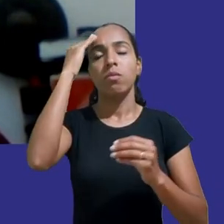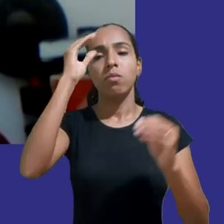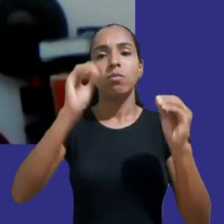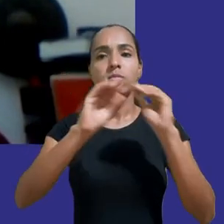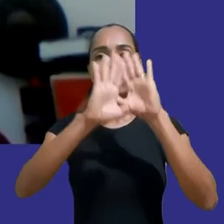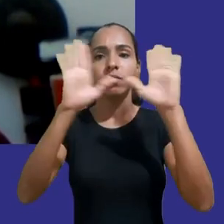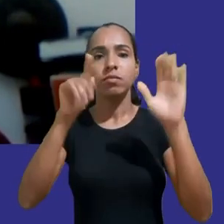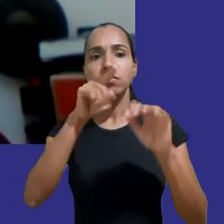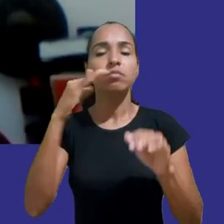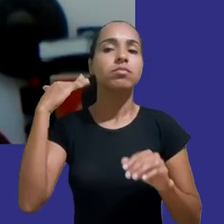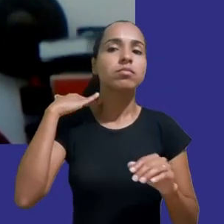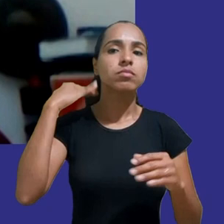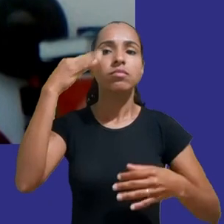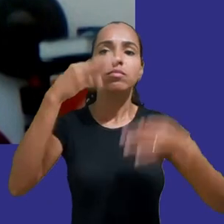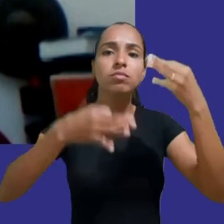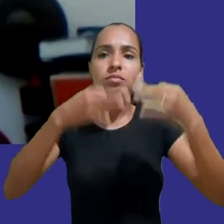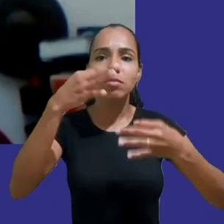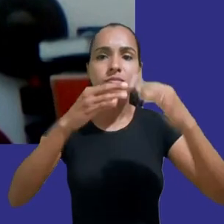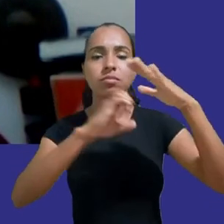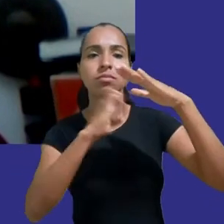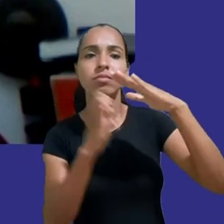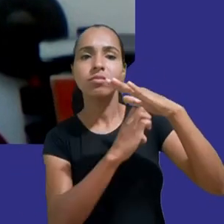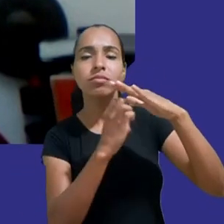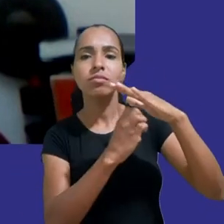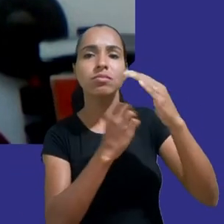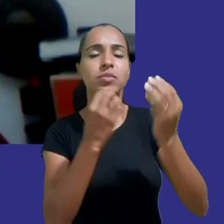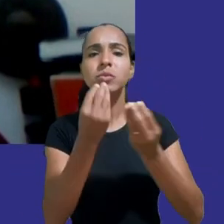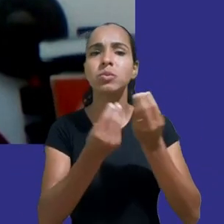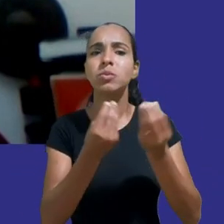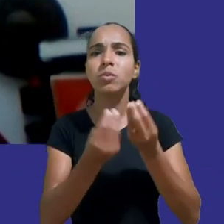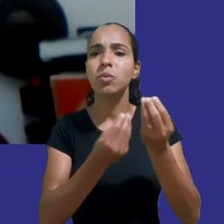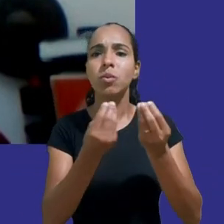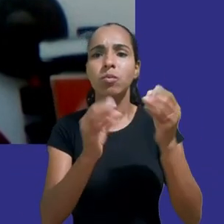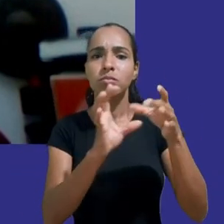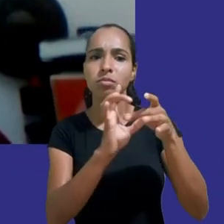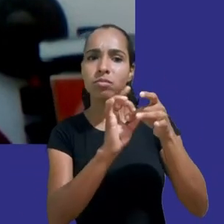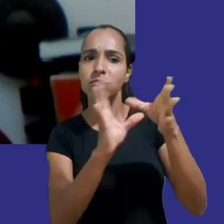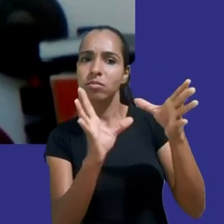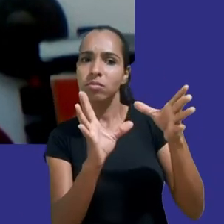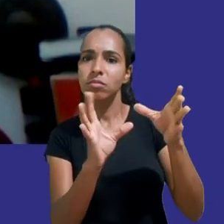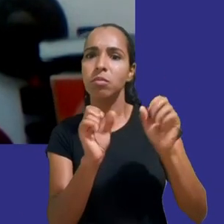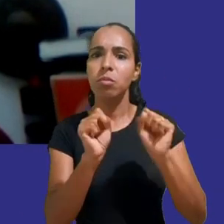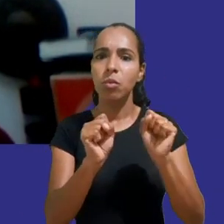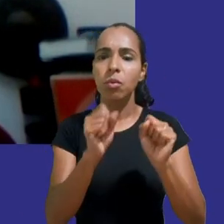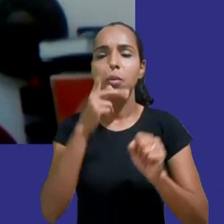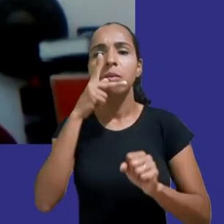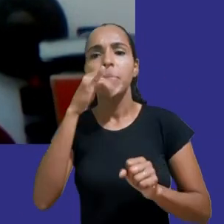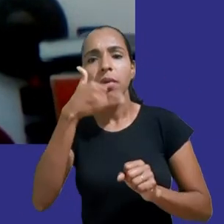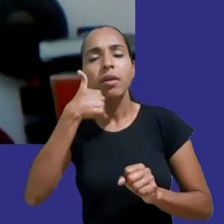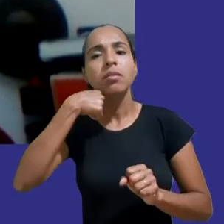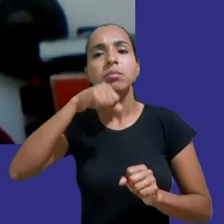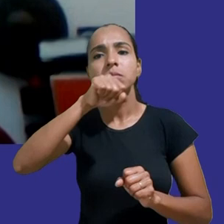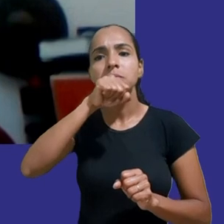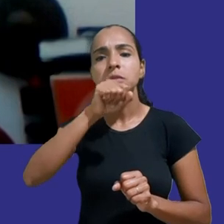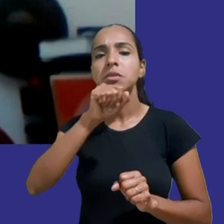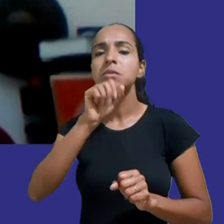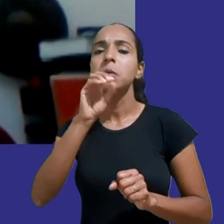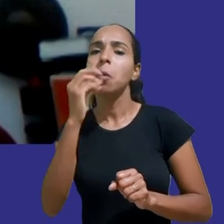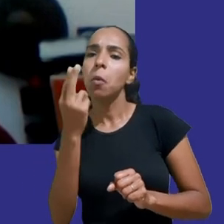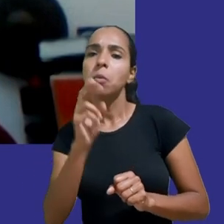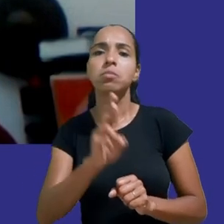empresas poderiam obter as permissões exigidas dos pais ou responsáveis do modo previsto pelo RGPD